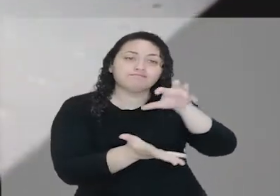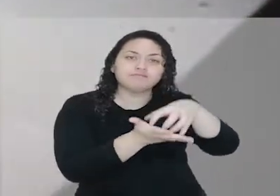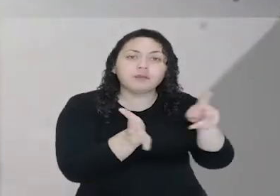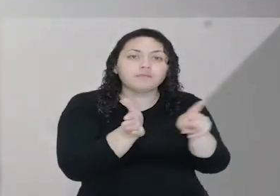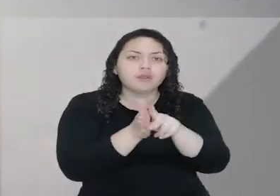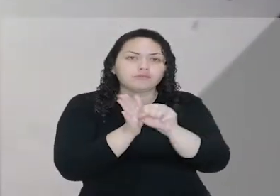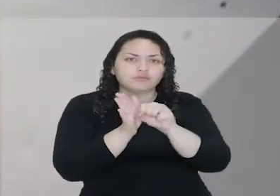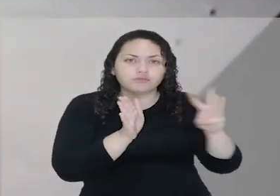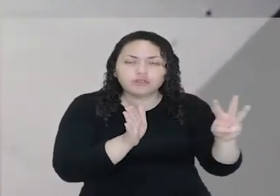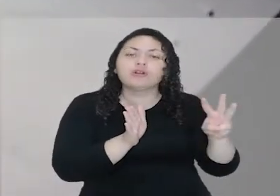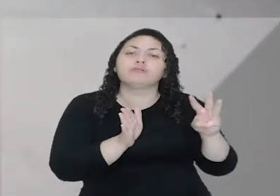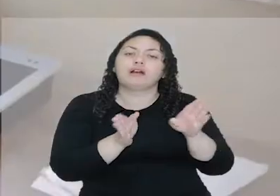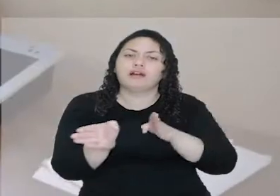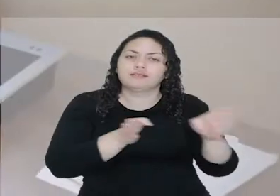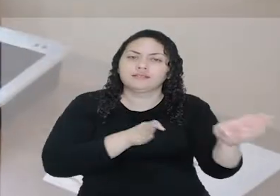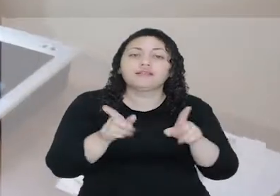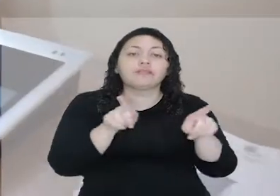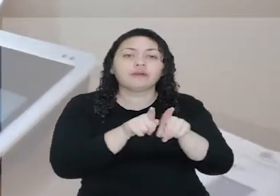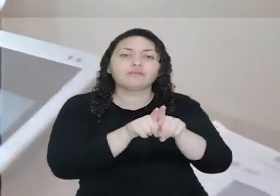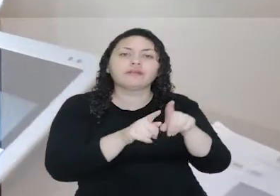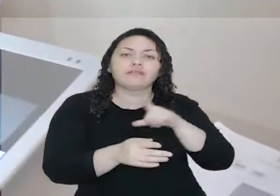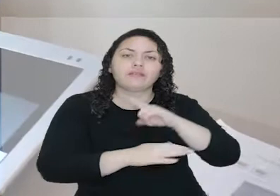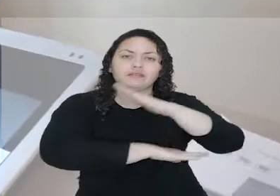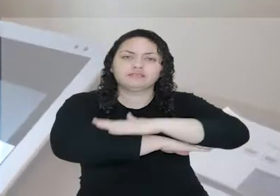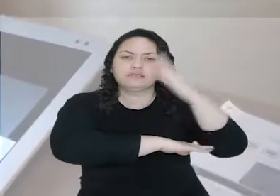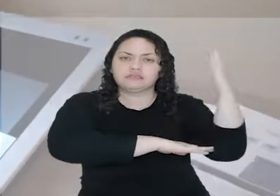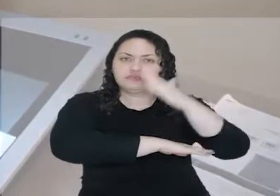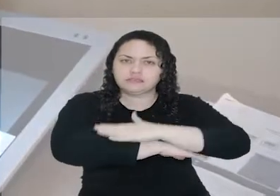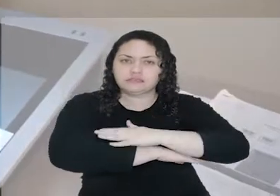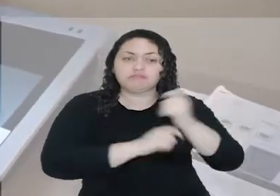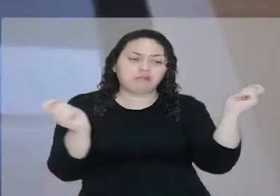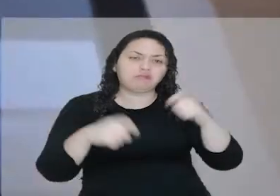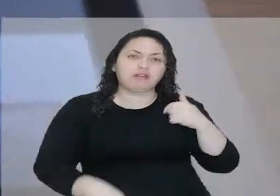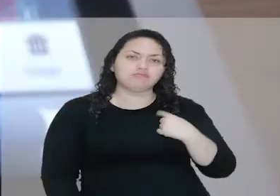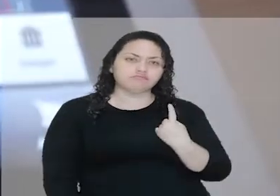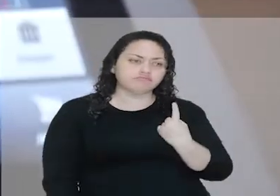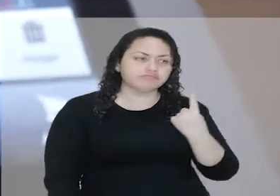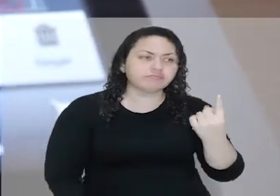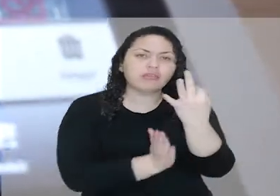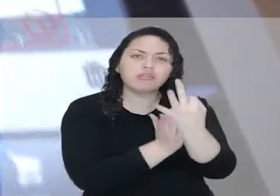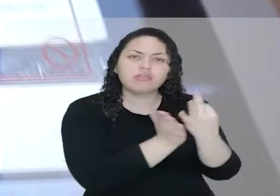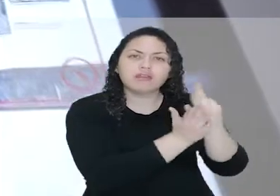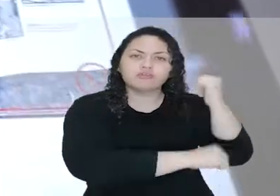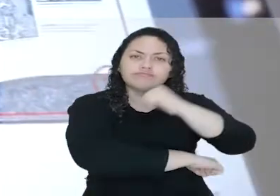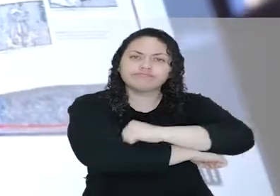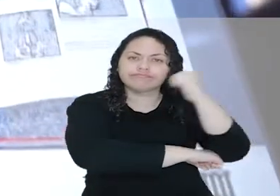acessibilidade, além de contar com um scanner de autoatendimento para digitalização de trechos de obras.